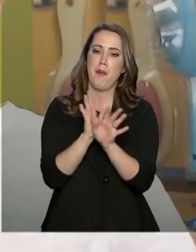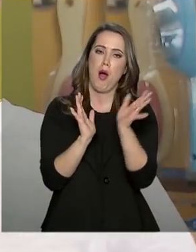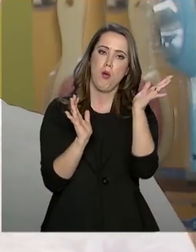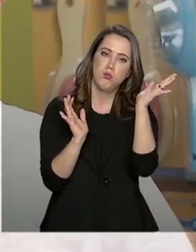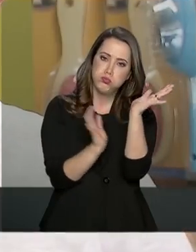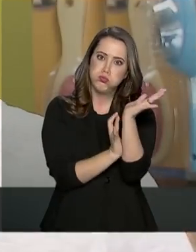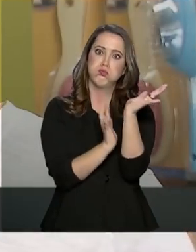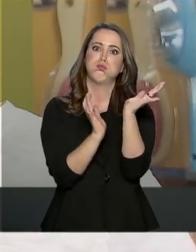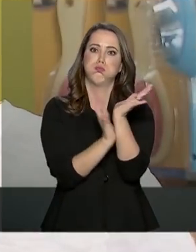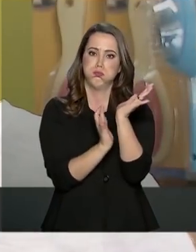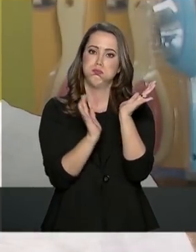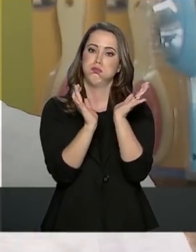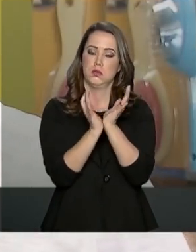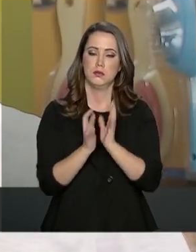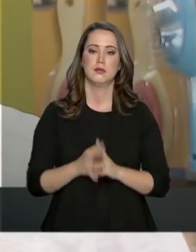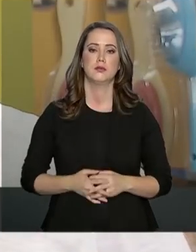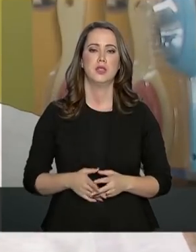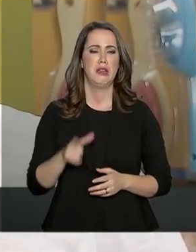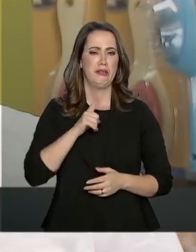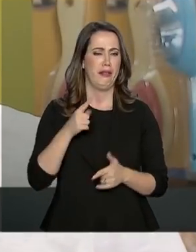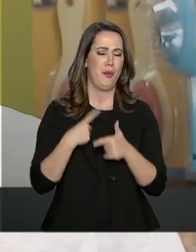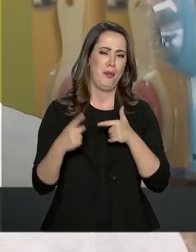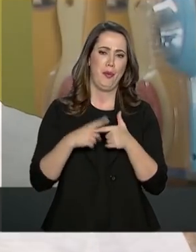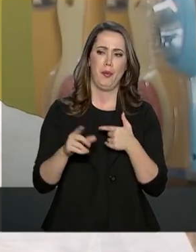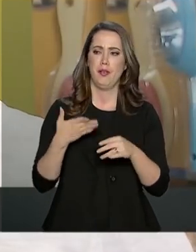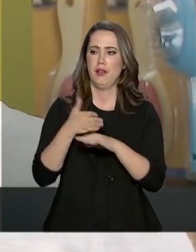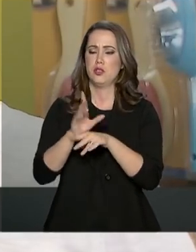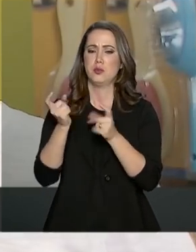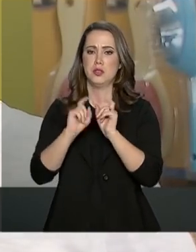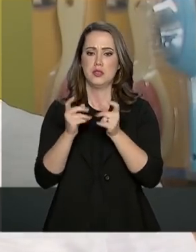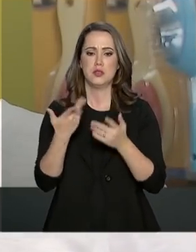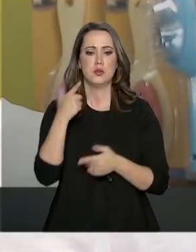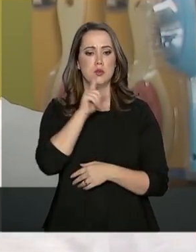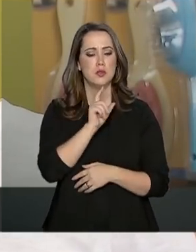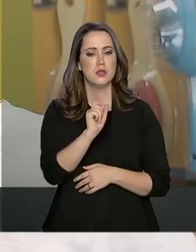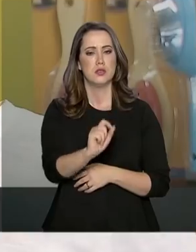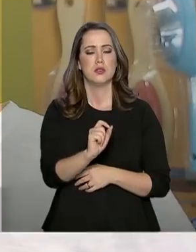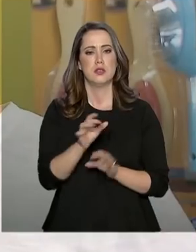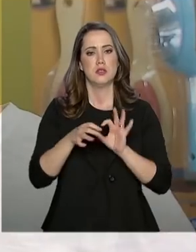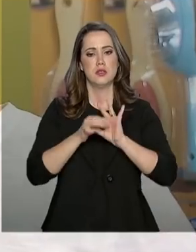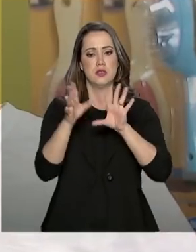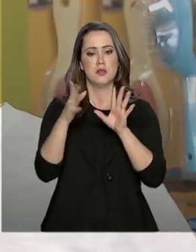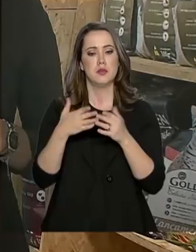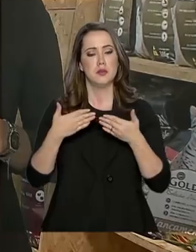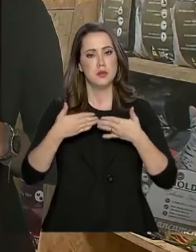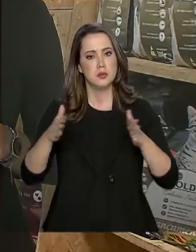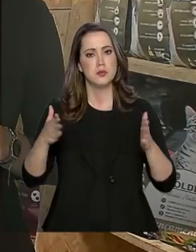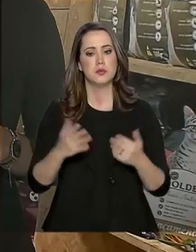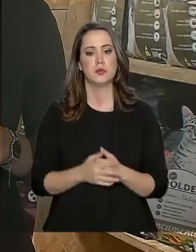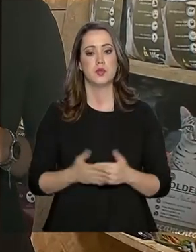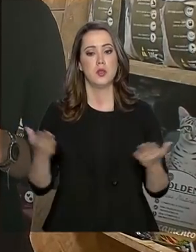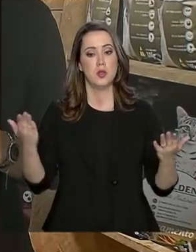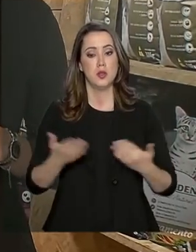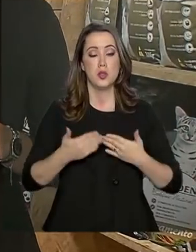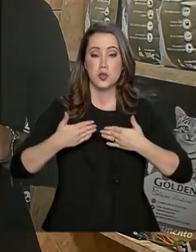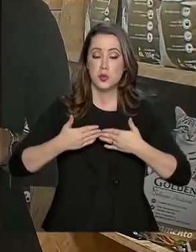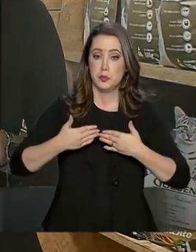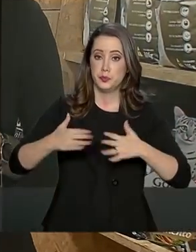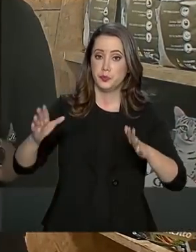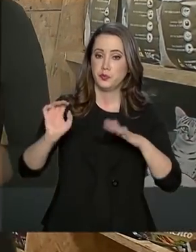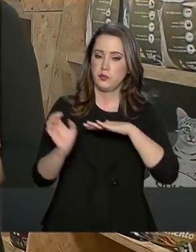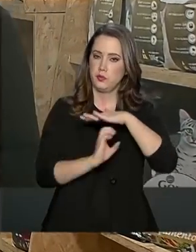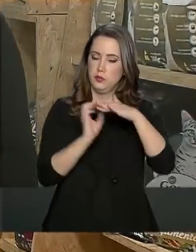Tem muitos entraves dentro das administrações para a gente conseguir a licença de funcionamento. Hoje, para abrir uma